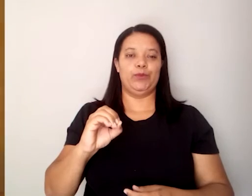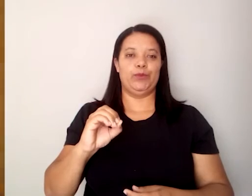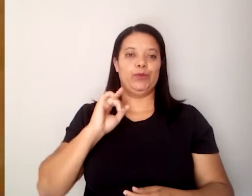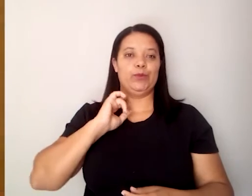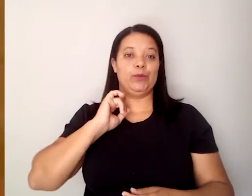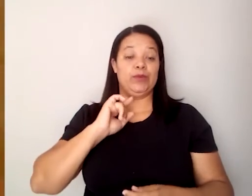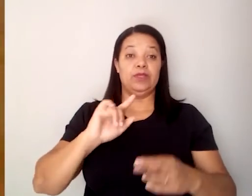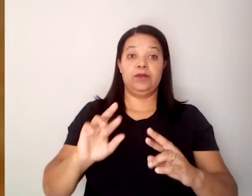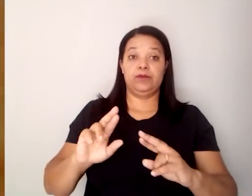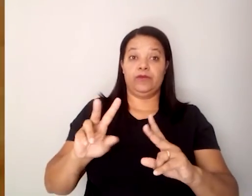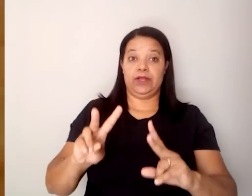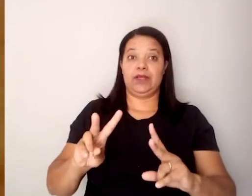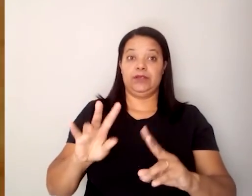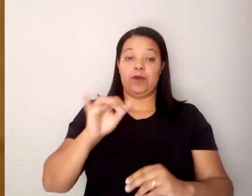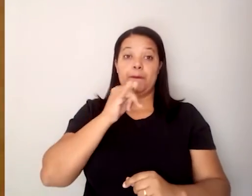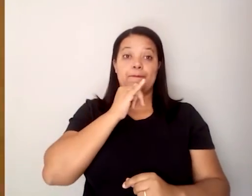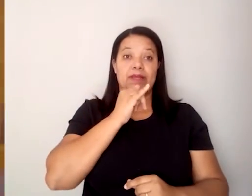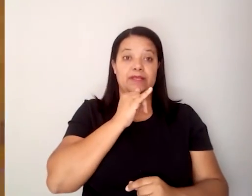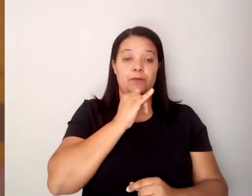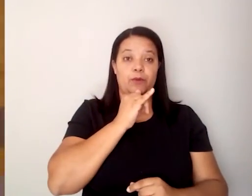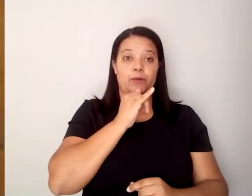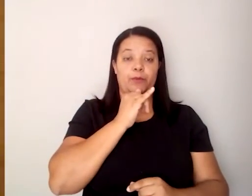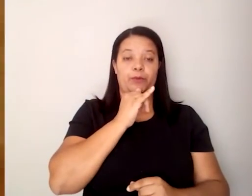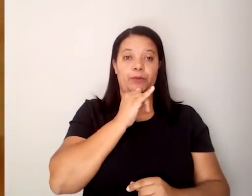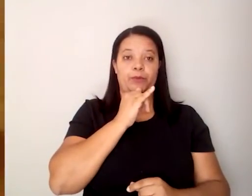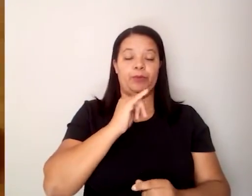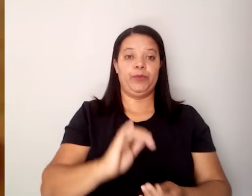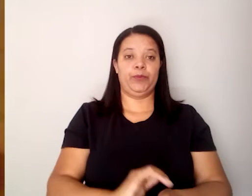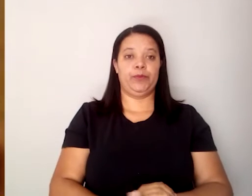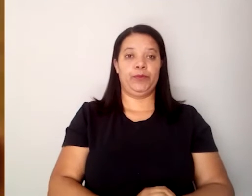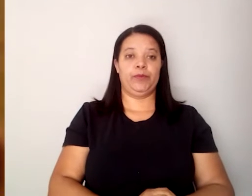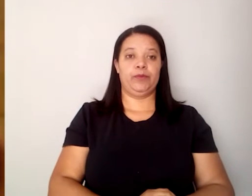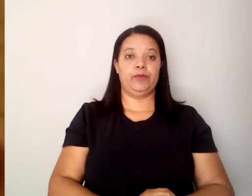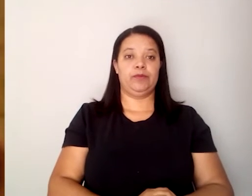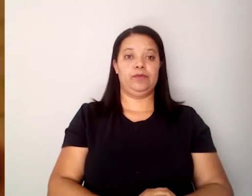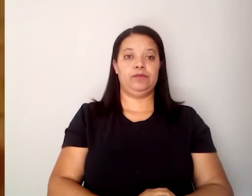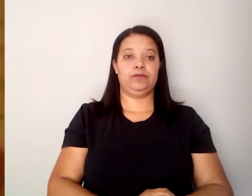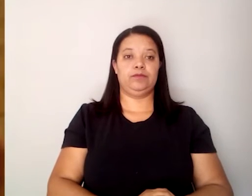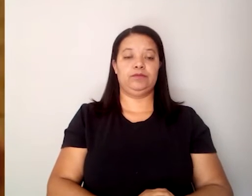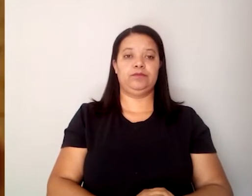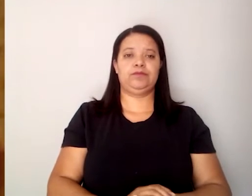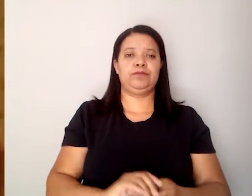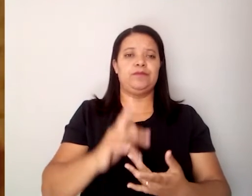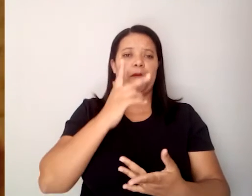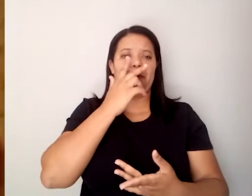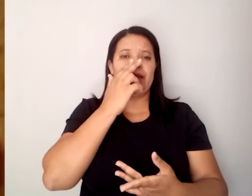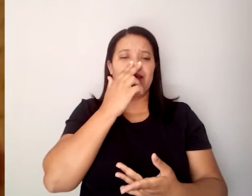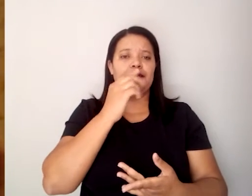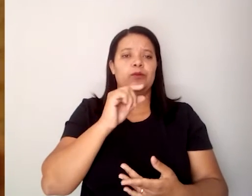causaria estranhamento, por exemplo, por ela ser sem profundidade,